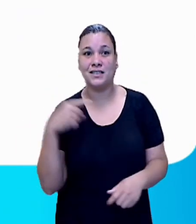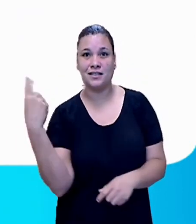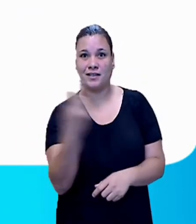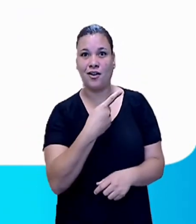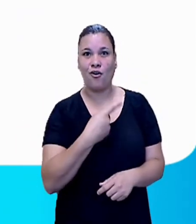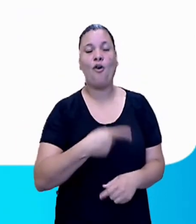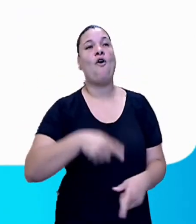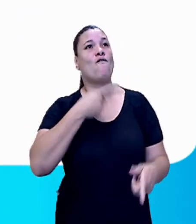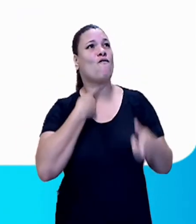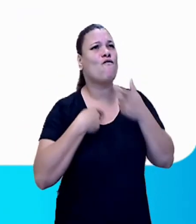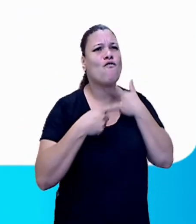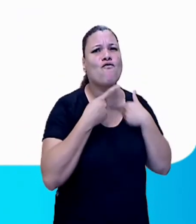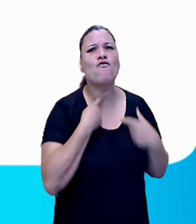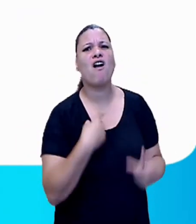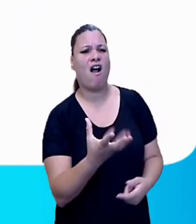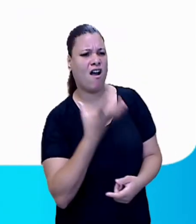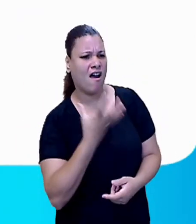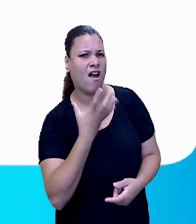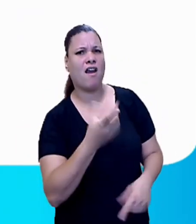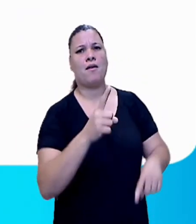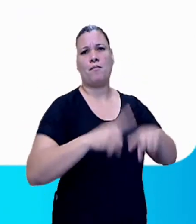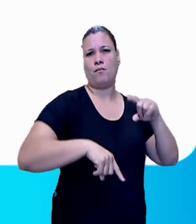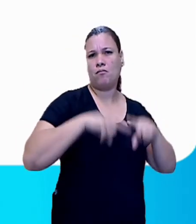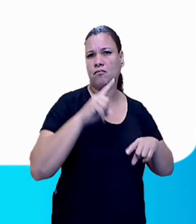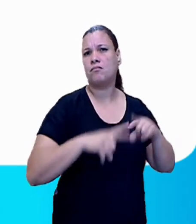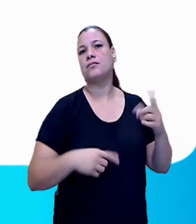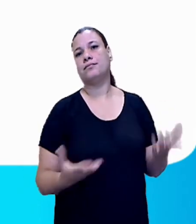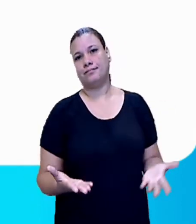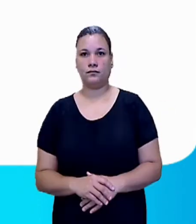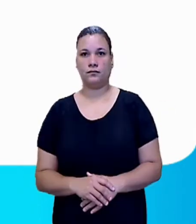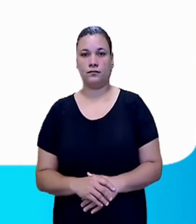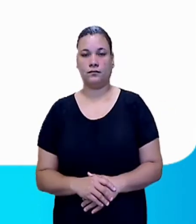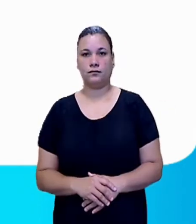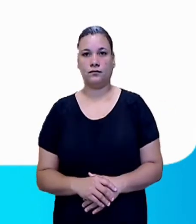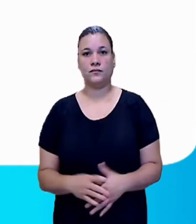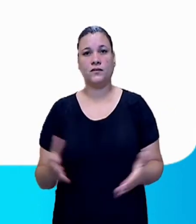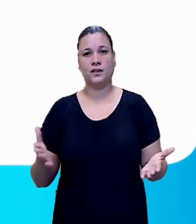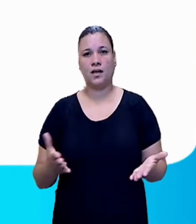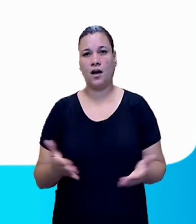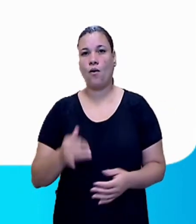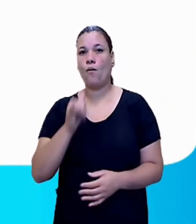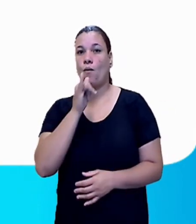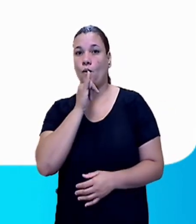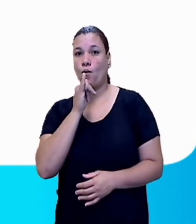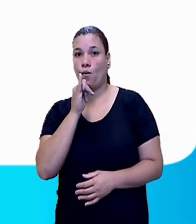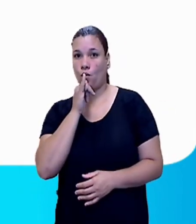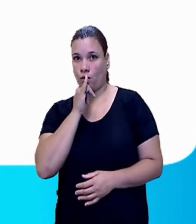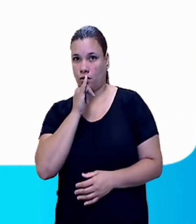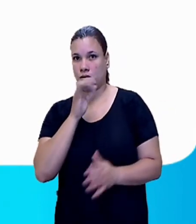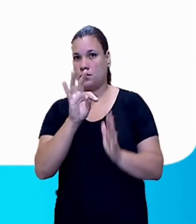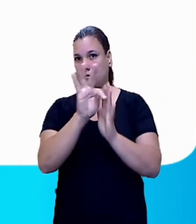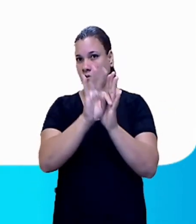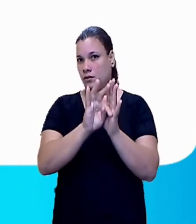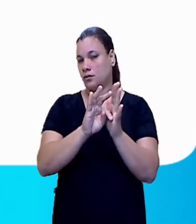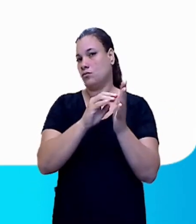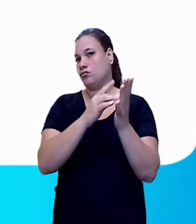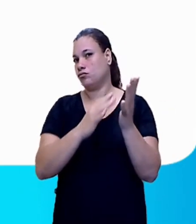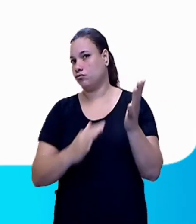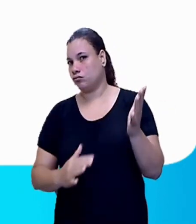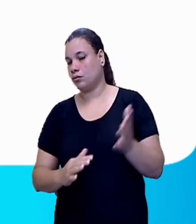deve consumir esse produto. Vejamos o exemplo do corpo de texto.